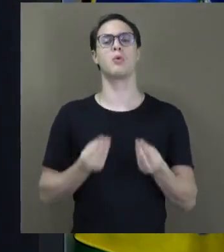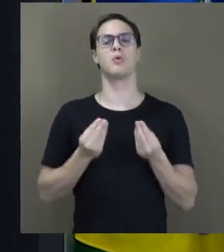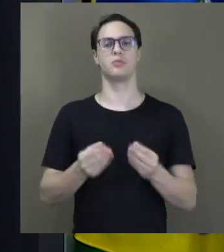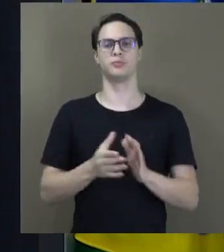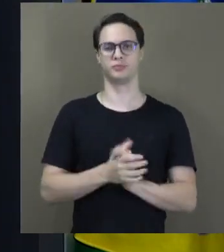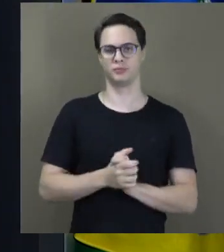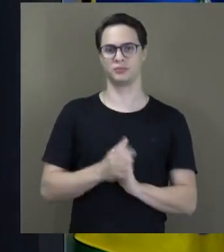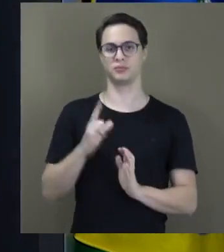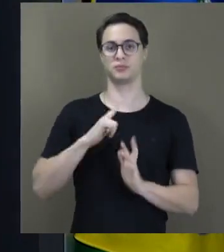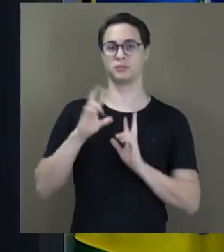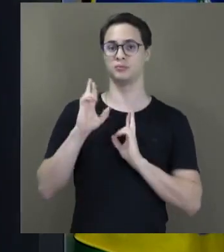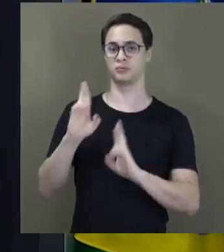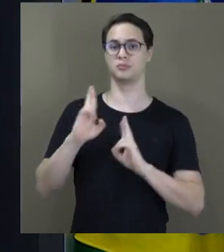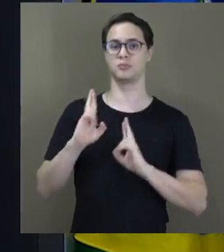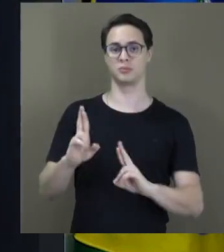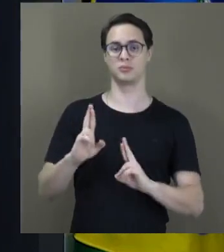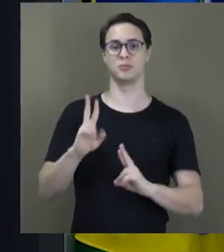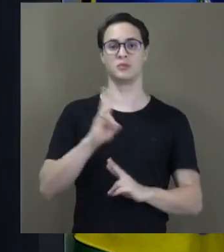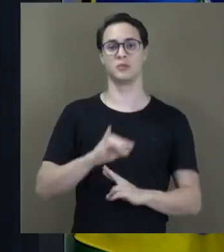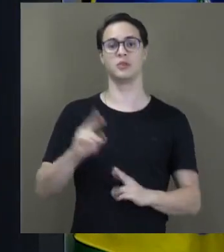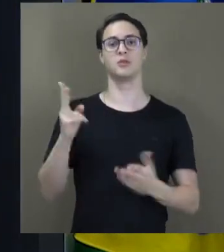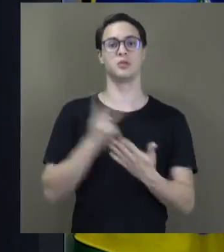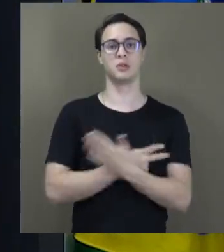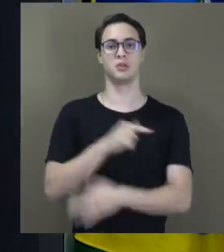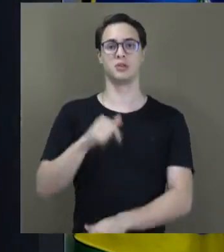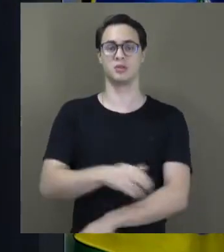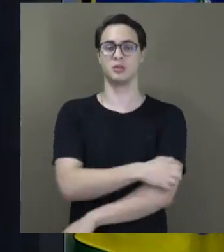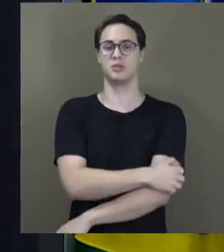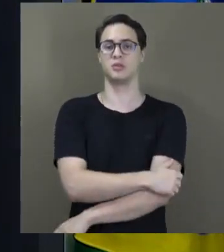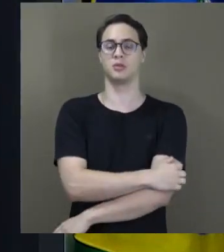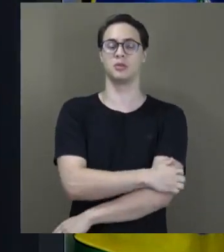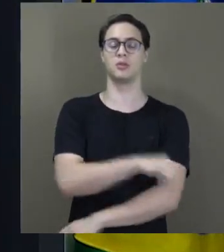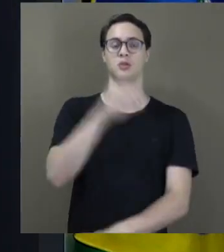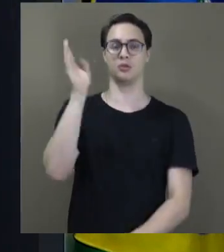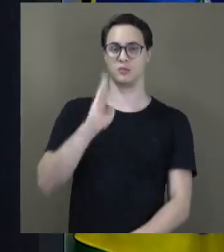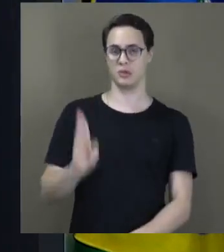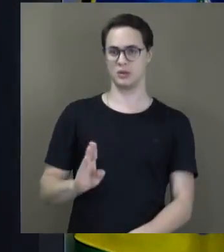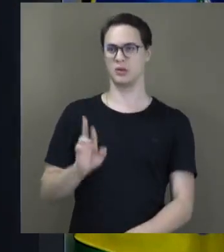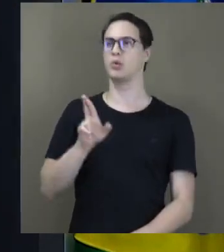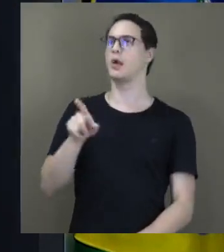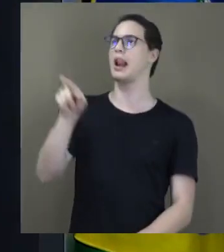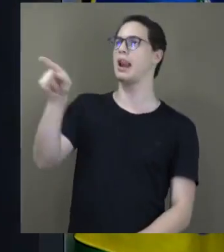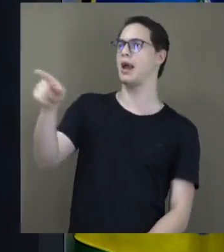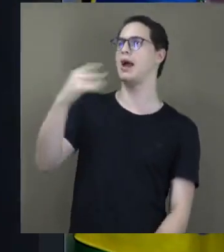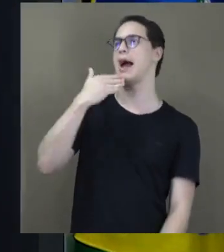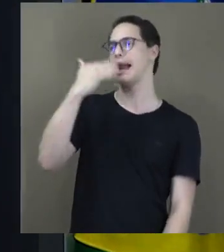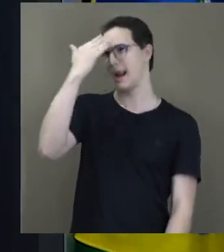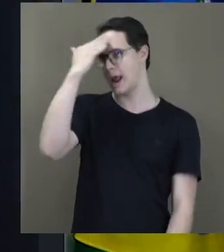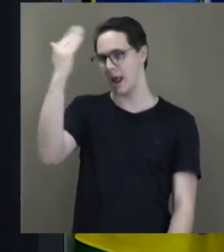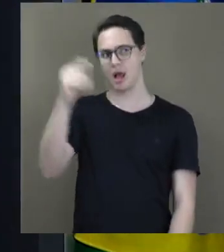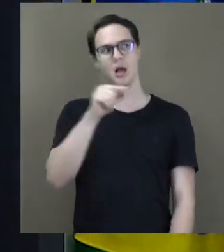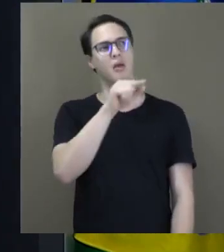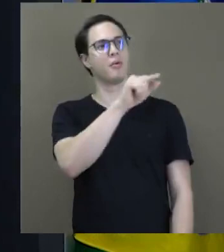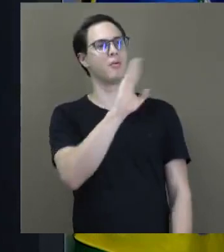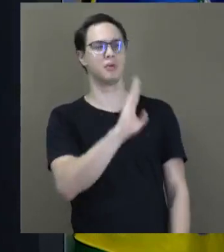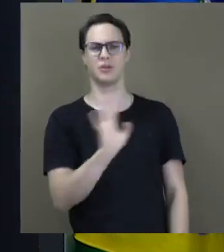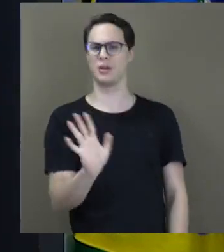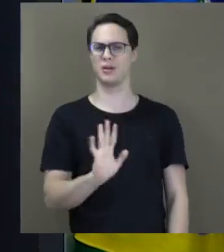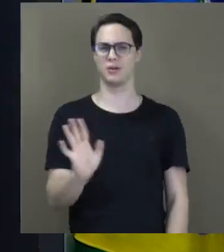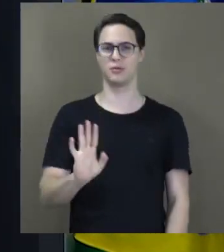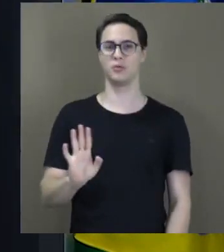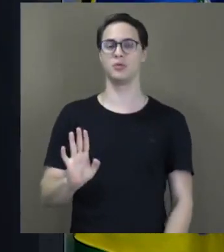Eu espero que seja no Brasil, não na Bolívia, não na Arábia, não em qualquer outro lugar,